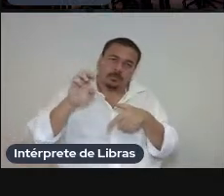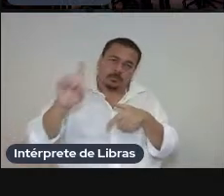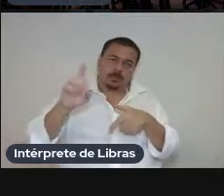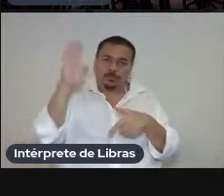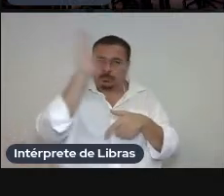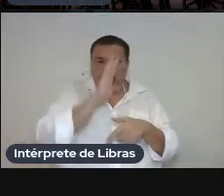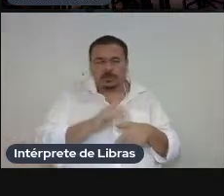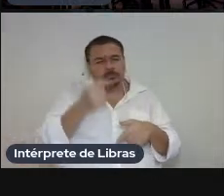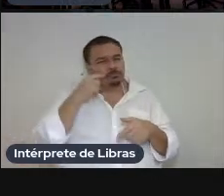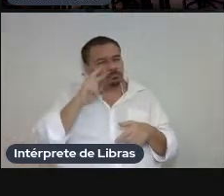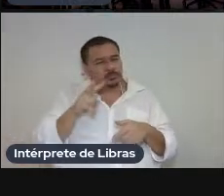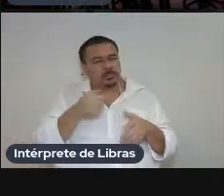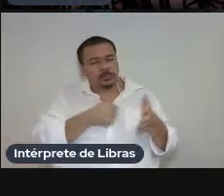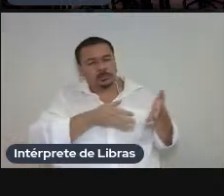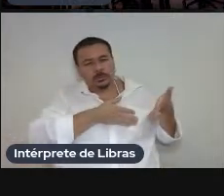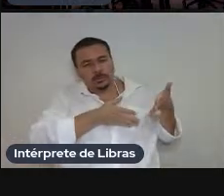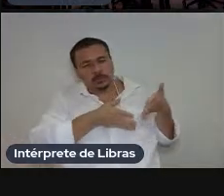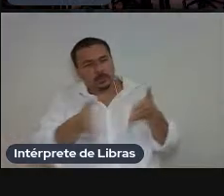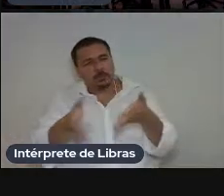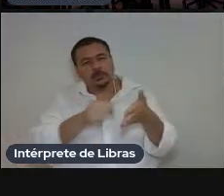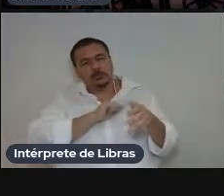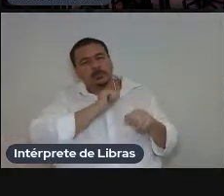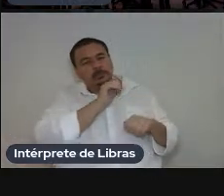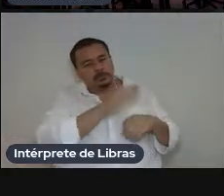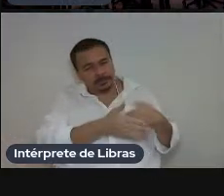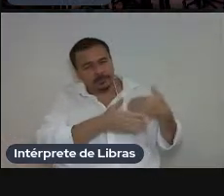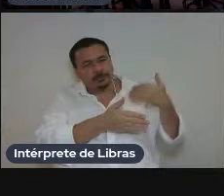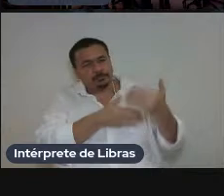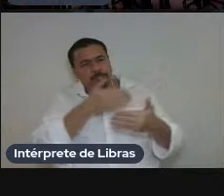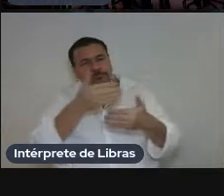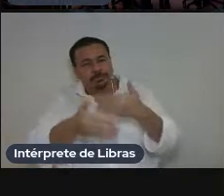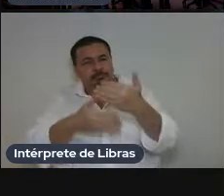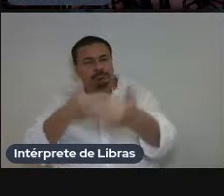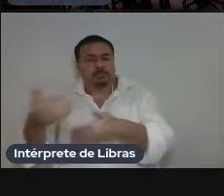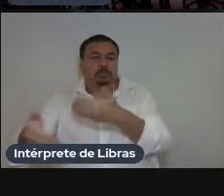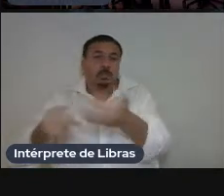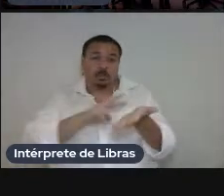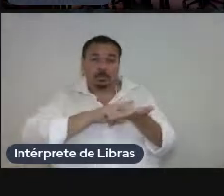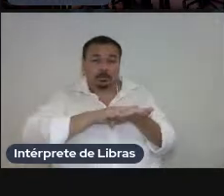esse percurso que a tradução trilhou desde no décado de 50